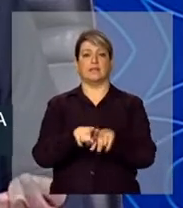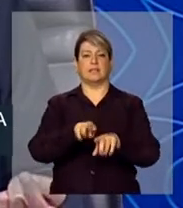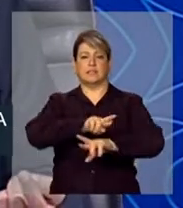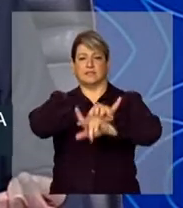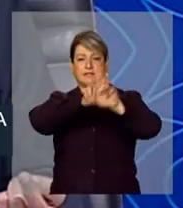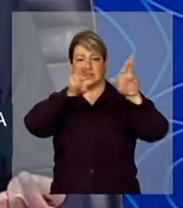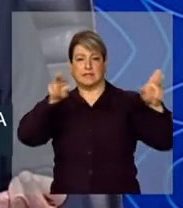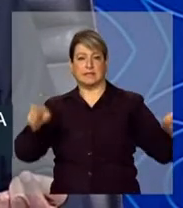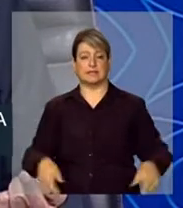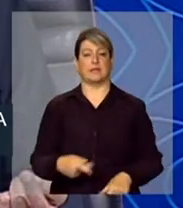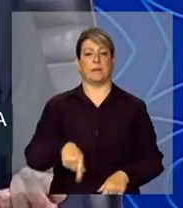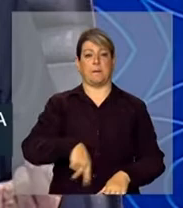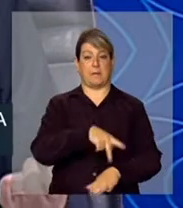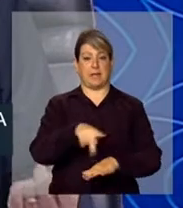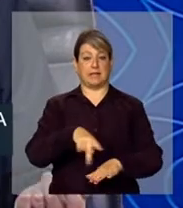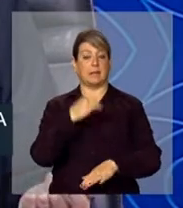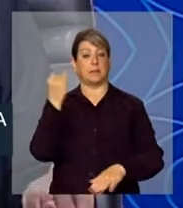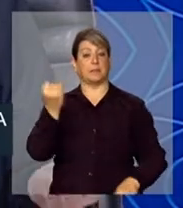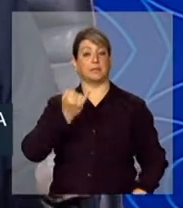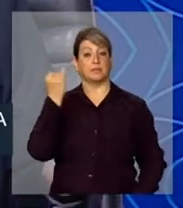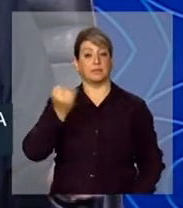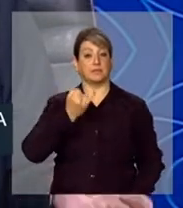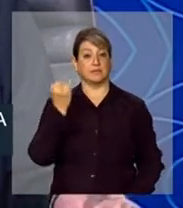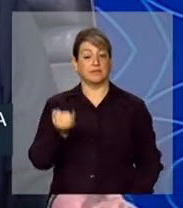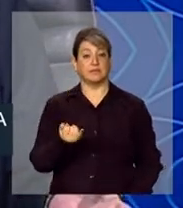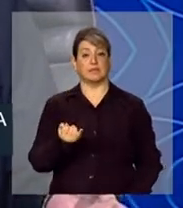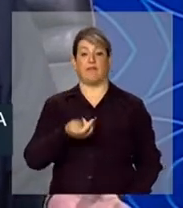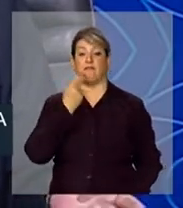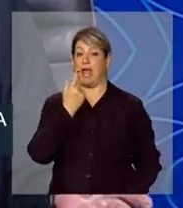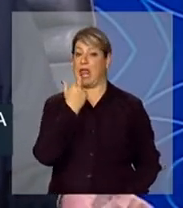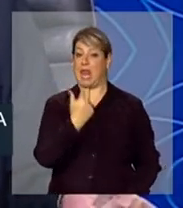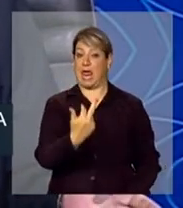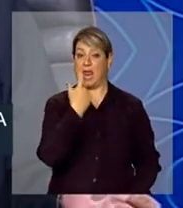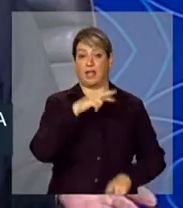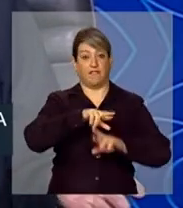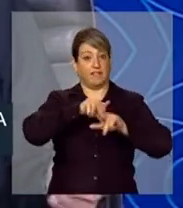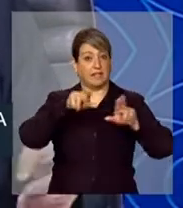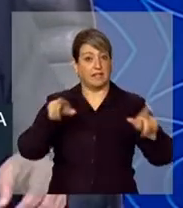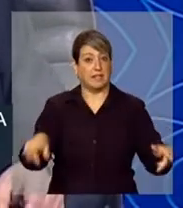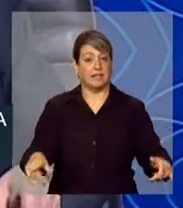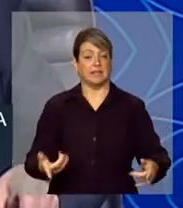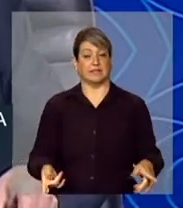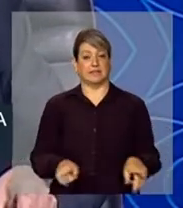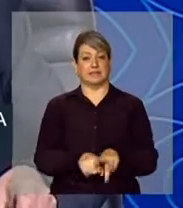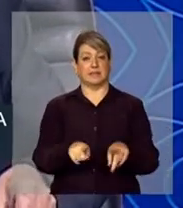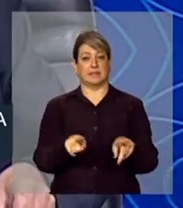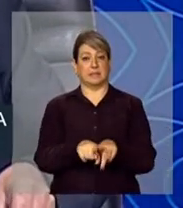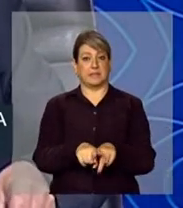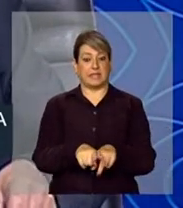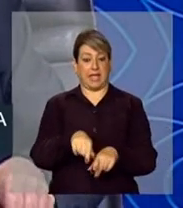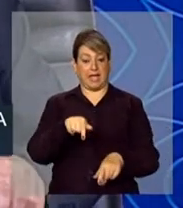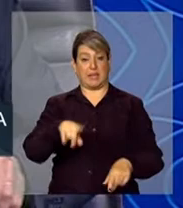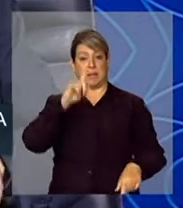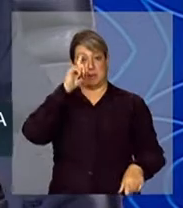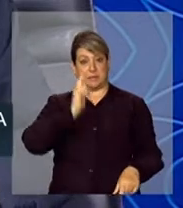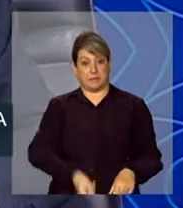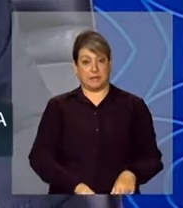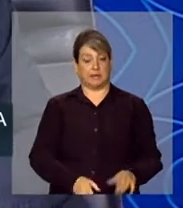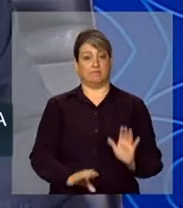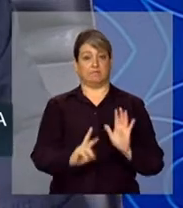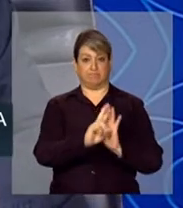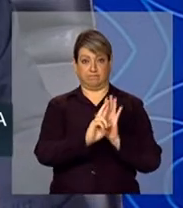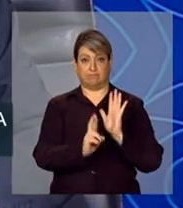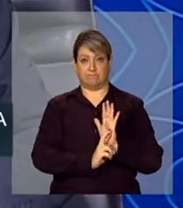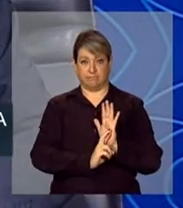nosso país. É importante falar línguas, como a que determina um dos critérios,